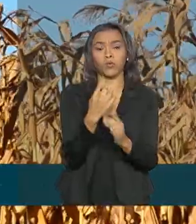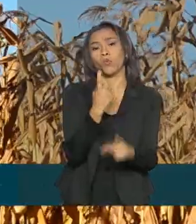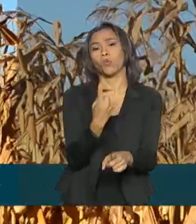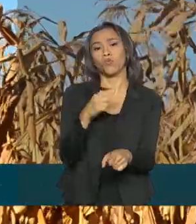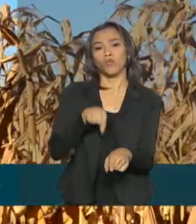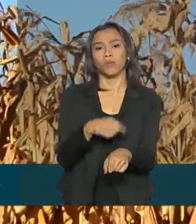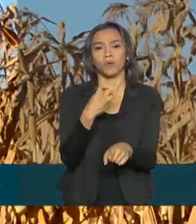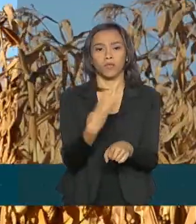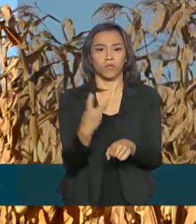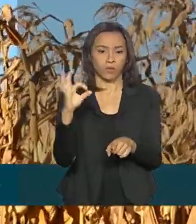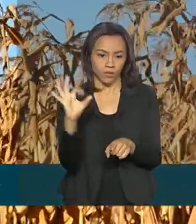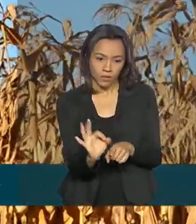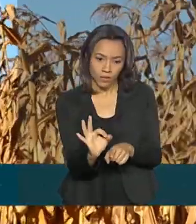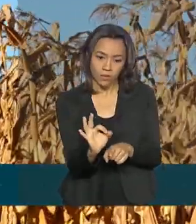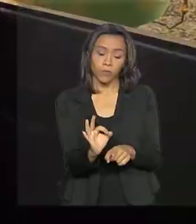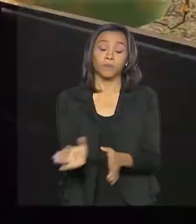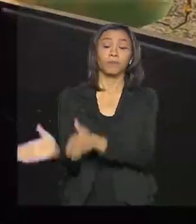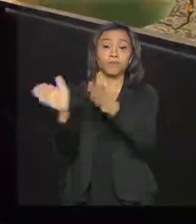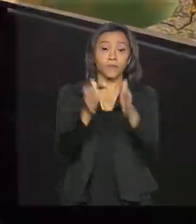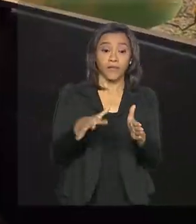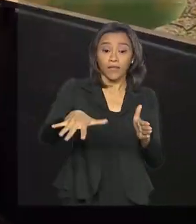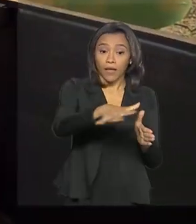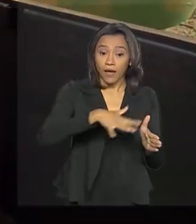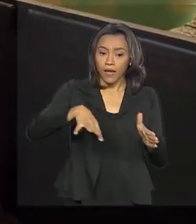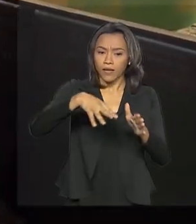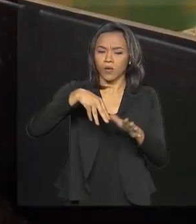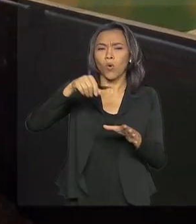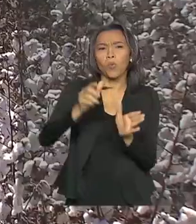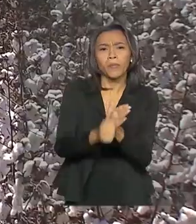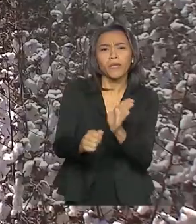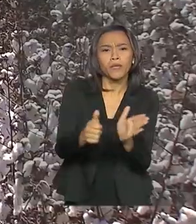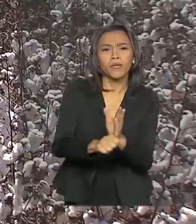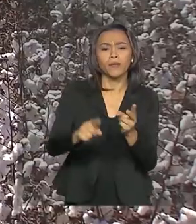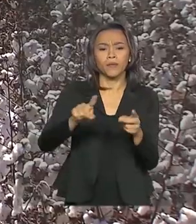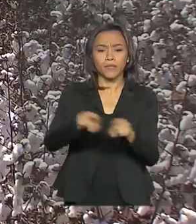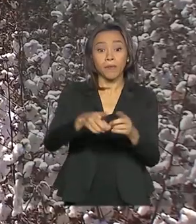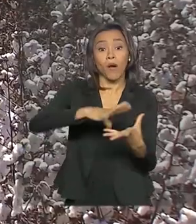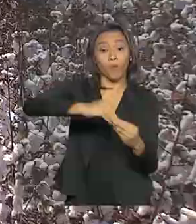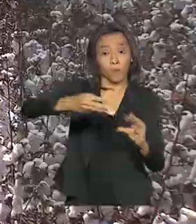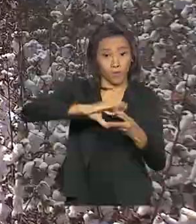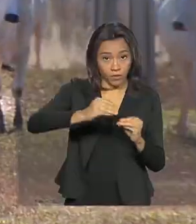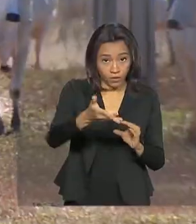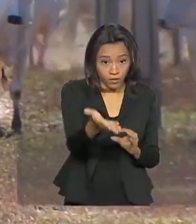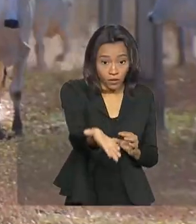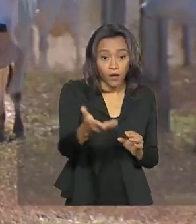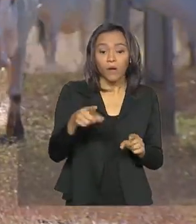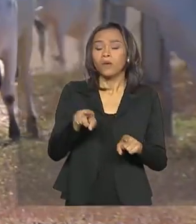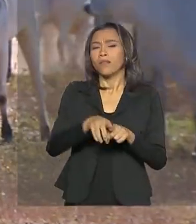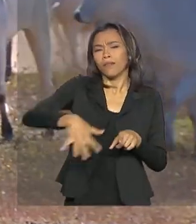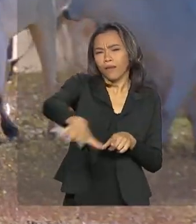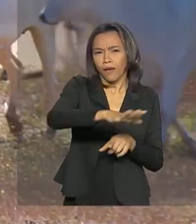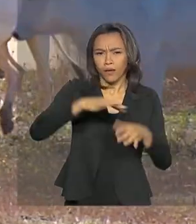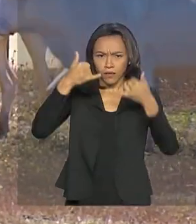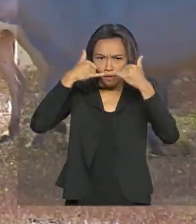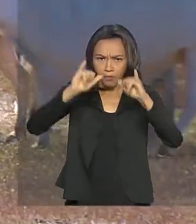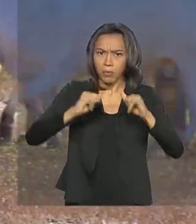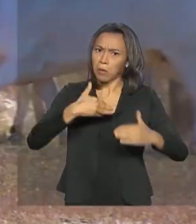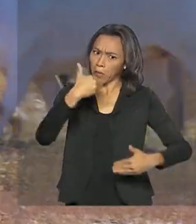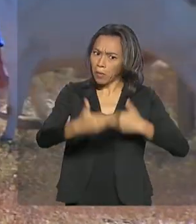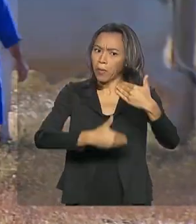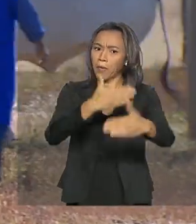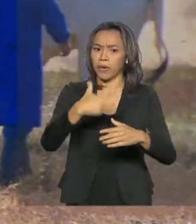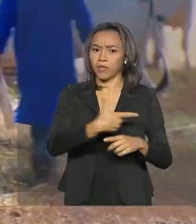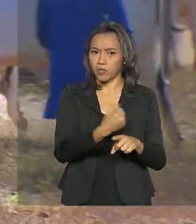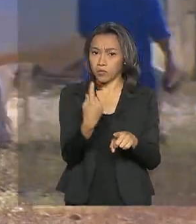,3%. Os destaques foram lavouras, como o milho e o algodão. O desempenho da pecuária, em 2019,